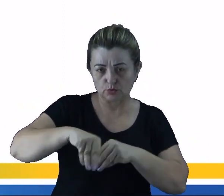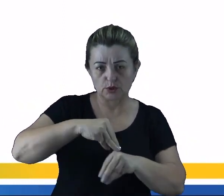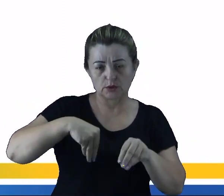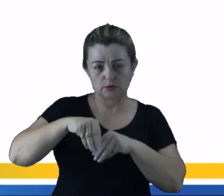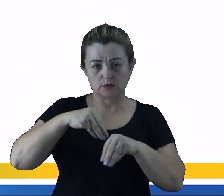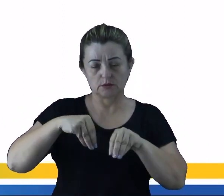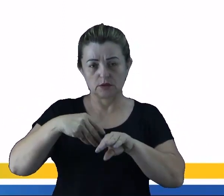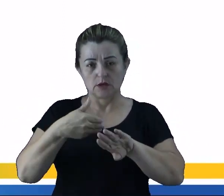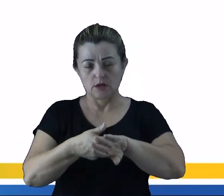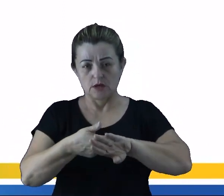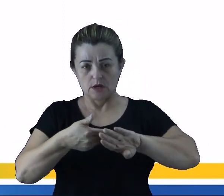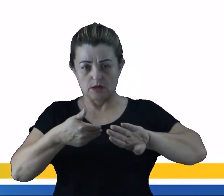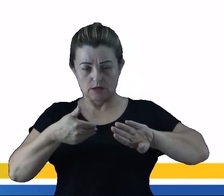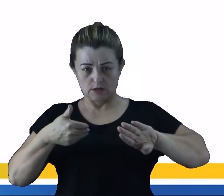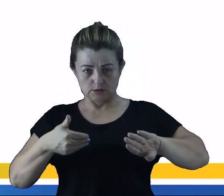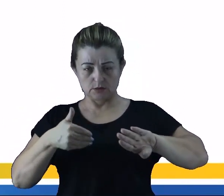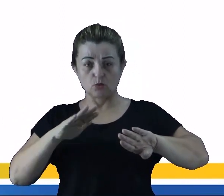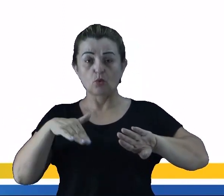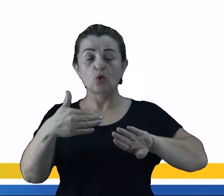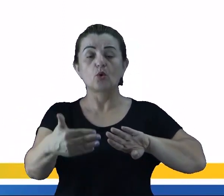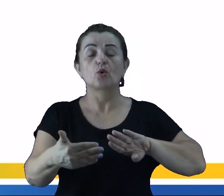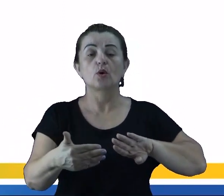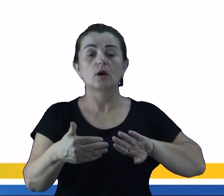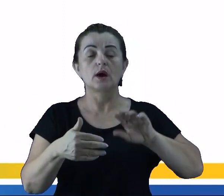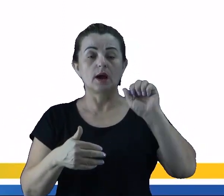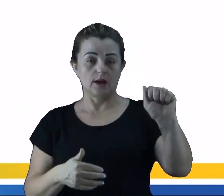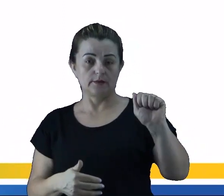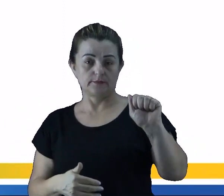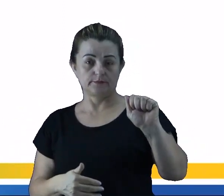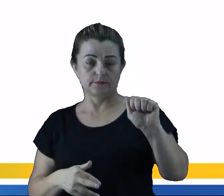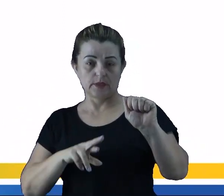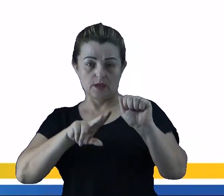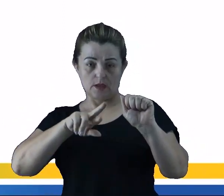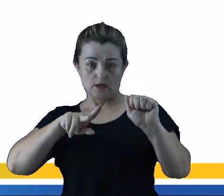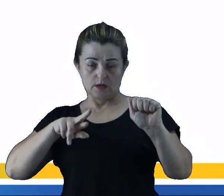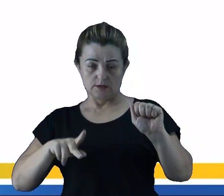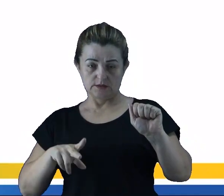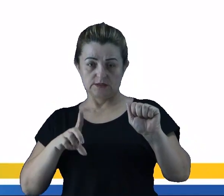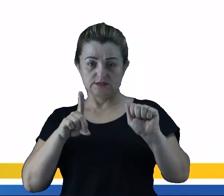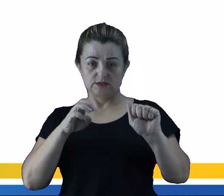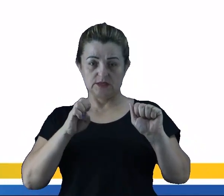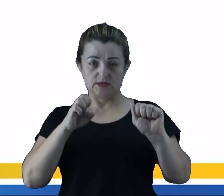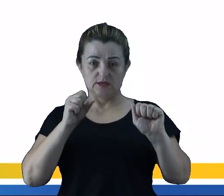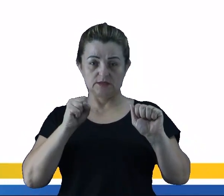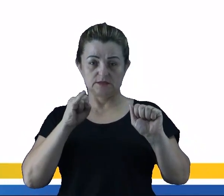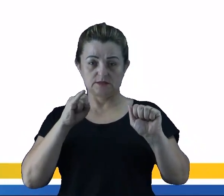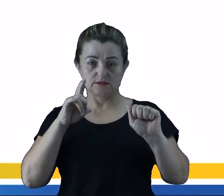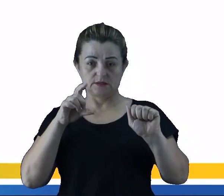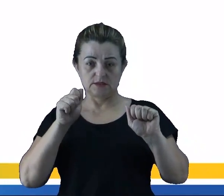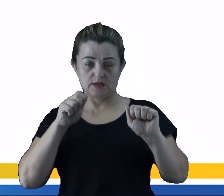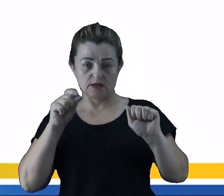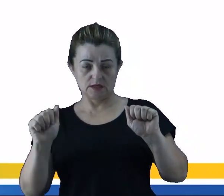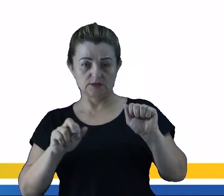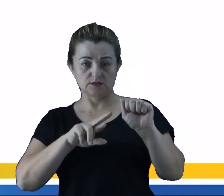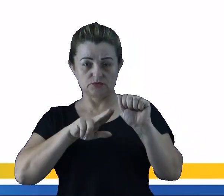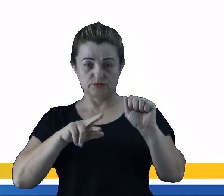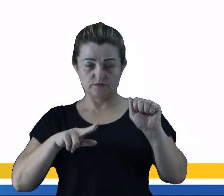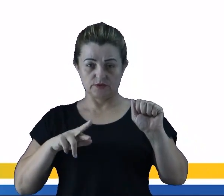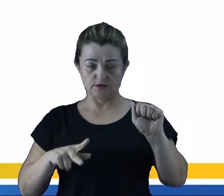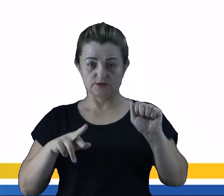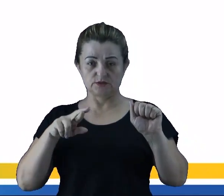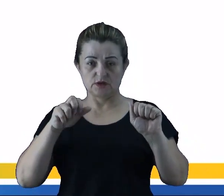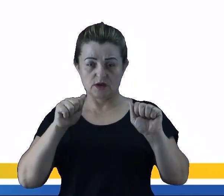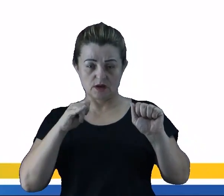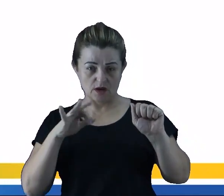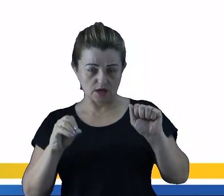Nesse aparelho, separação das substâncias ocorre em função A, das diferentes densidades, B, dos diferentes raios de rotação,